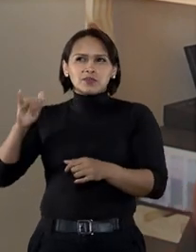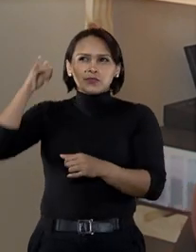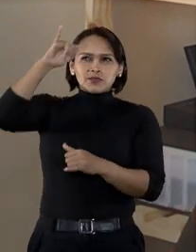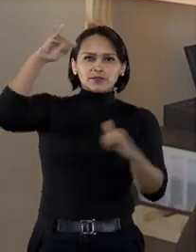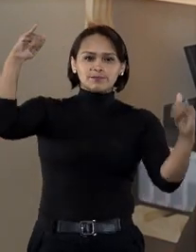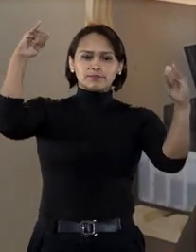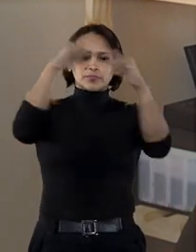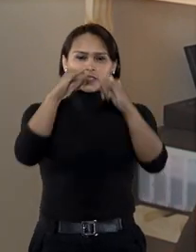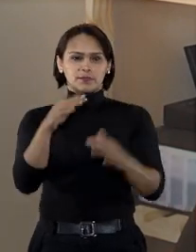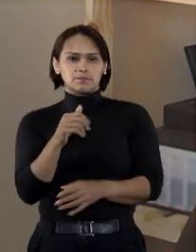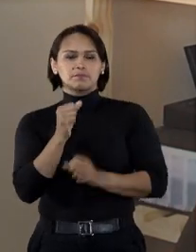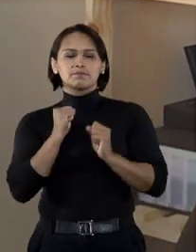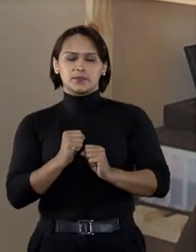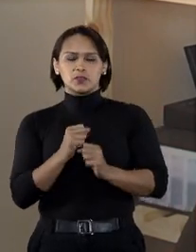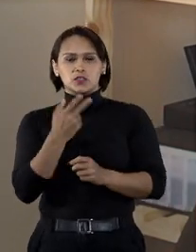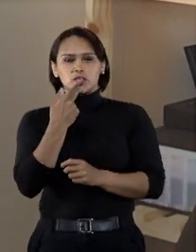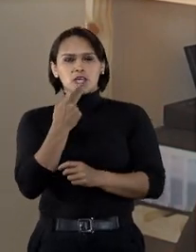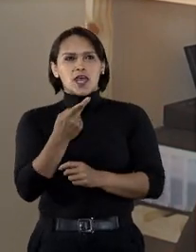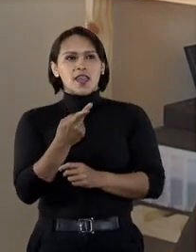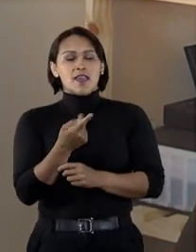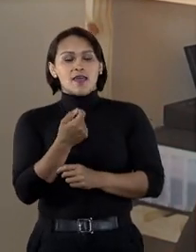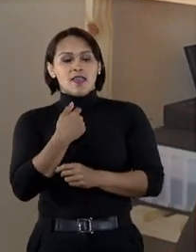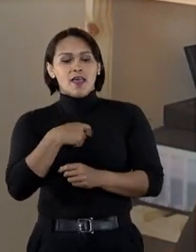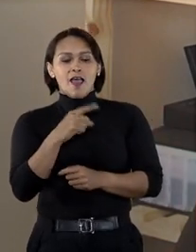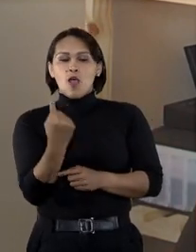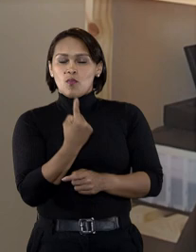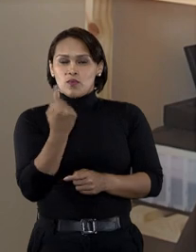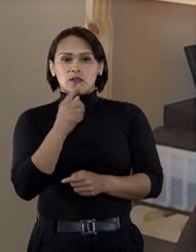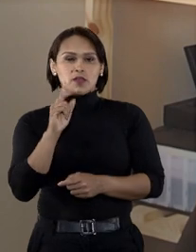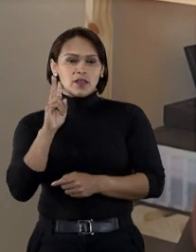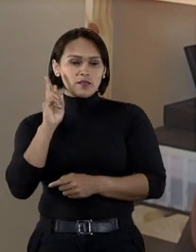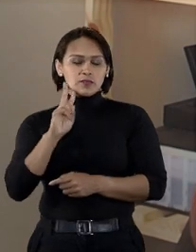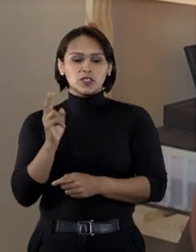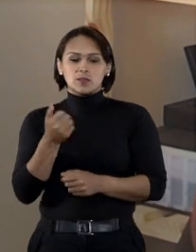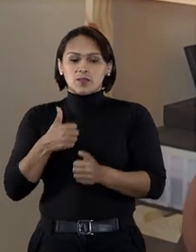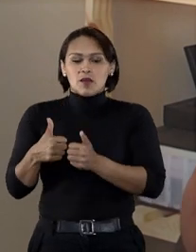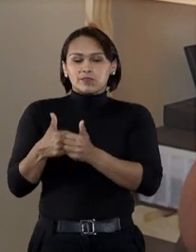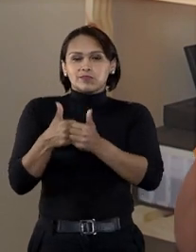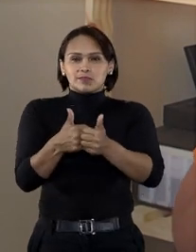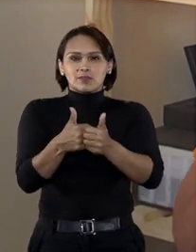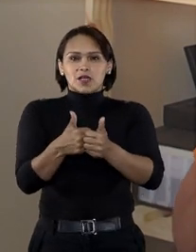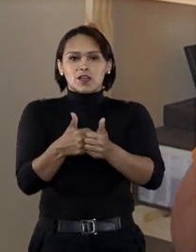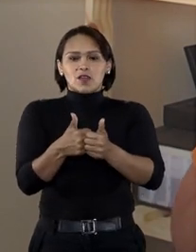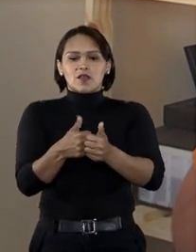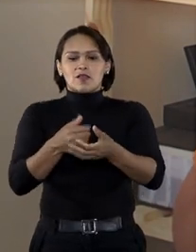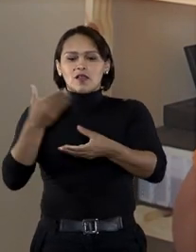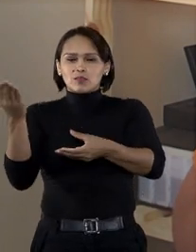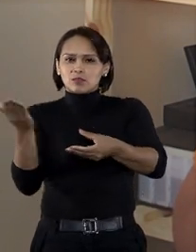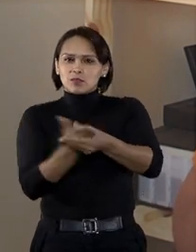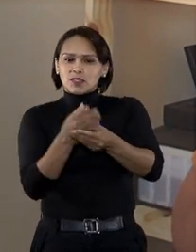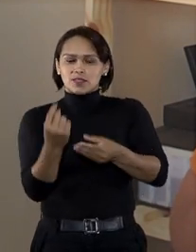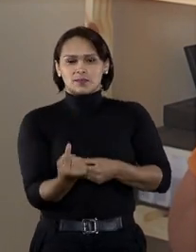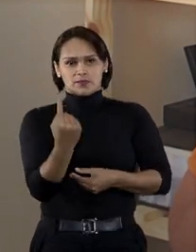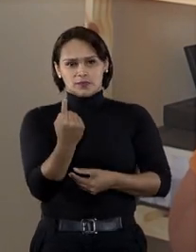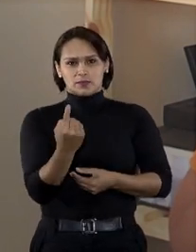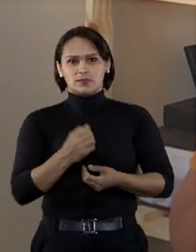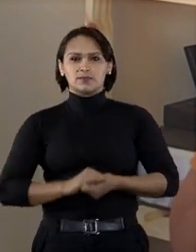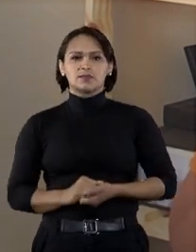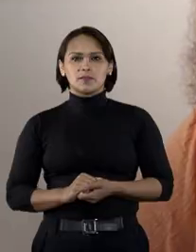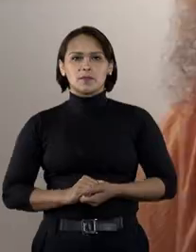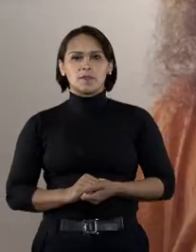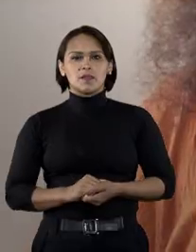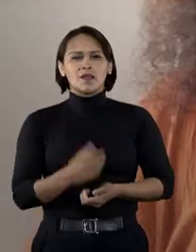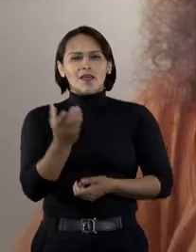avião, por exemplo. Em um fato que o consumidor for a única vítima, o melhor caminho é entrar com uma ação individual.